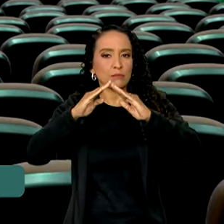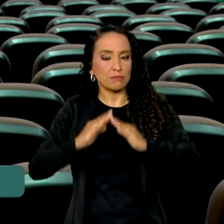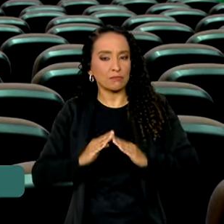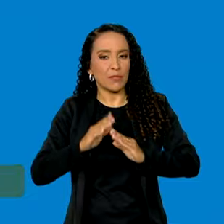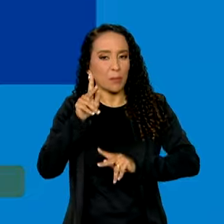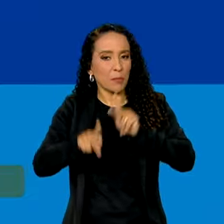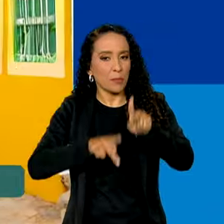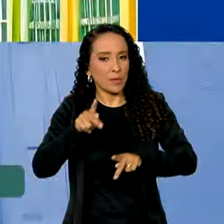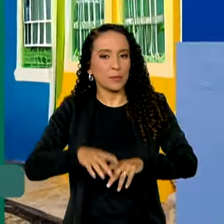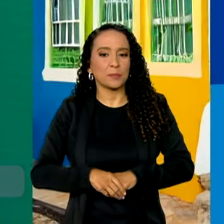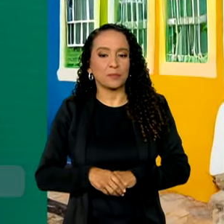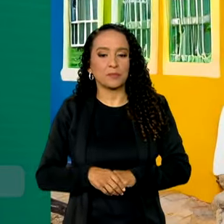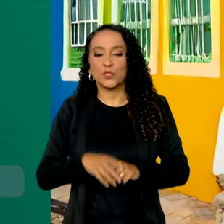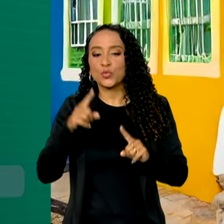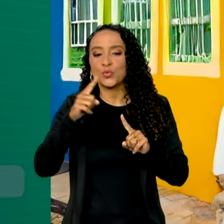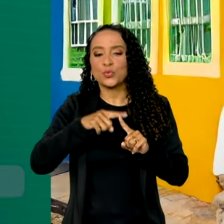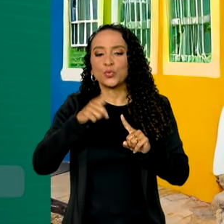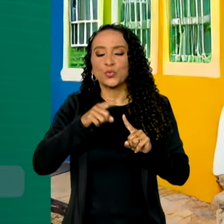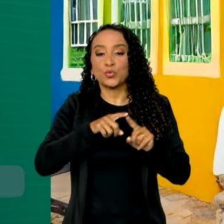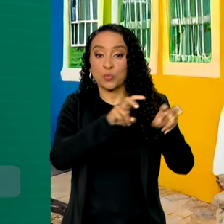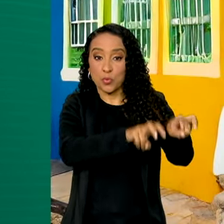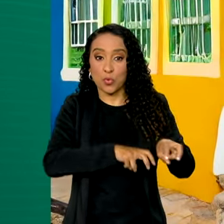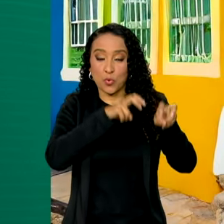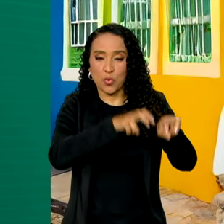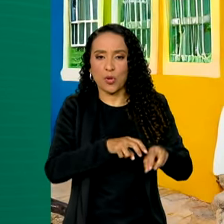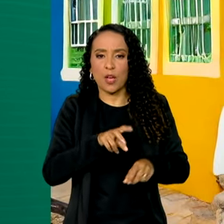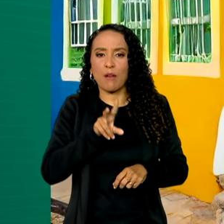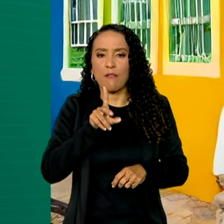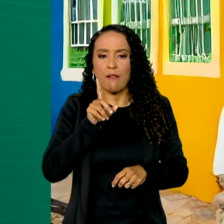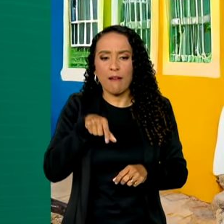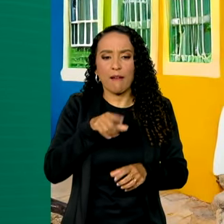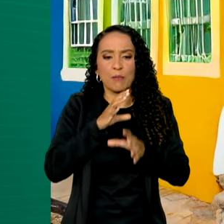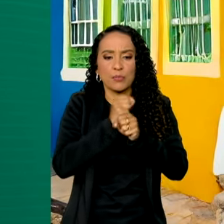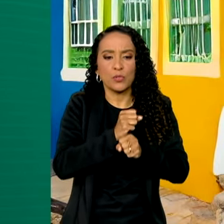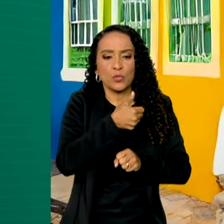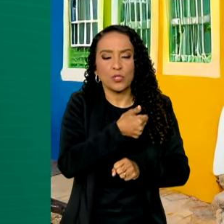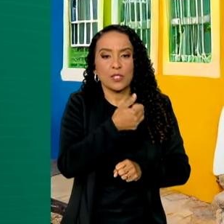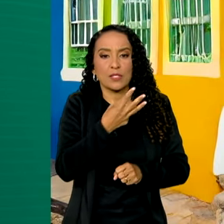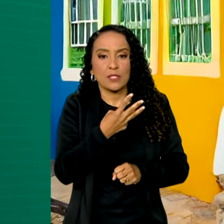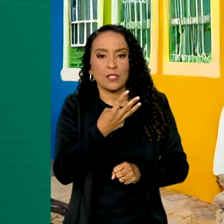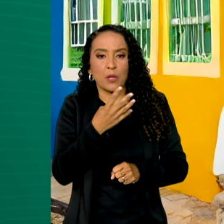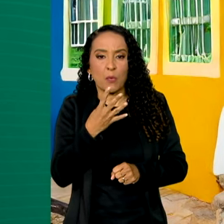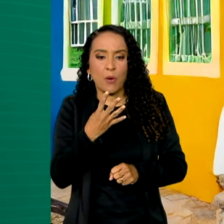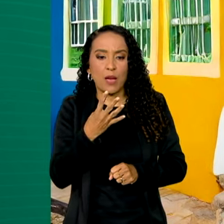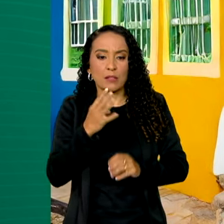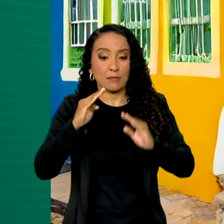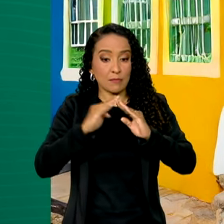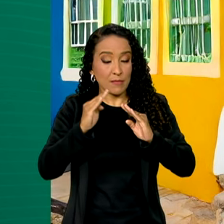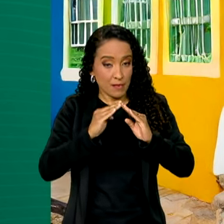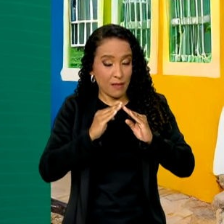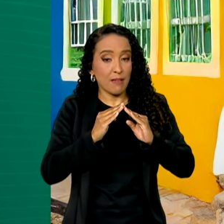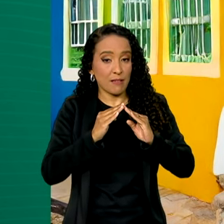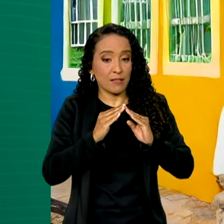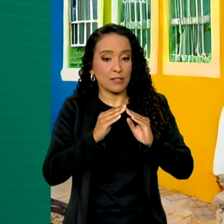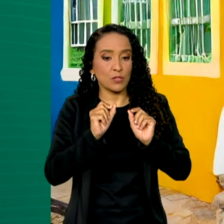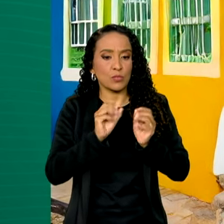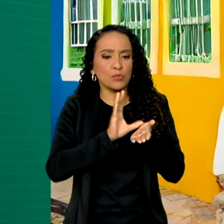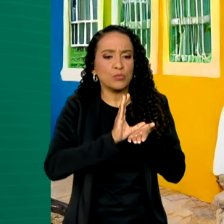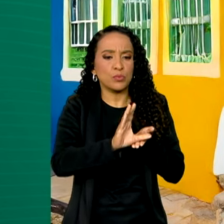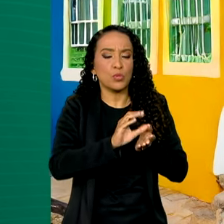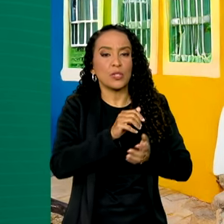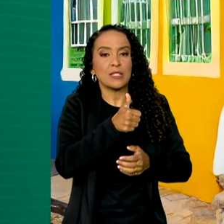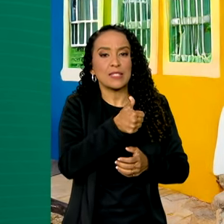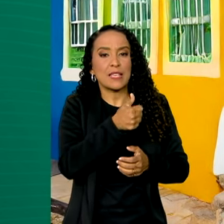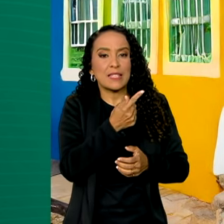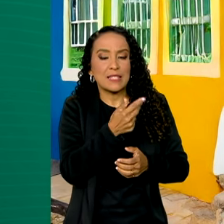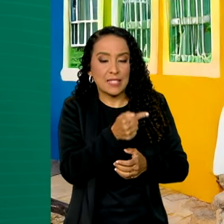popular. Na modalidade rural, serão 234 unidades habitacionais, com um investimento